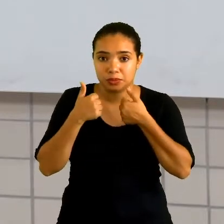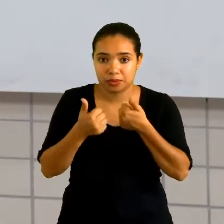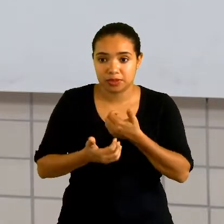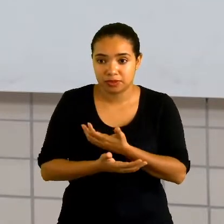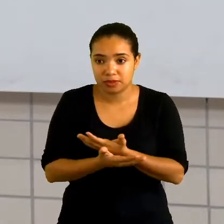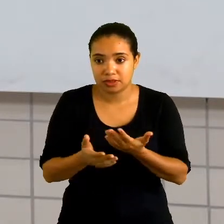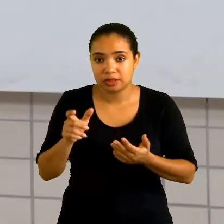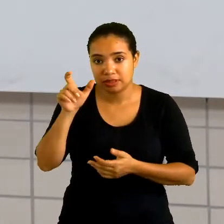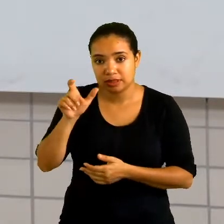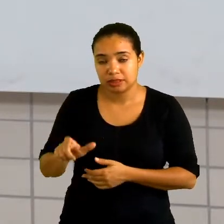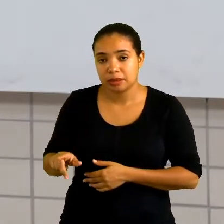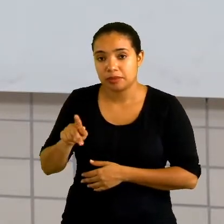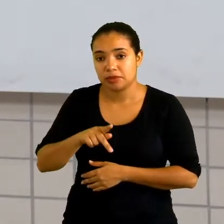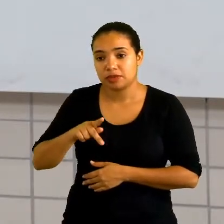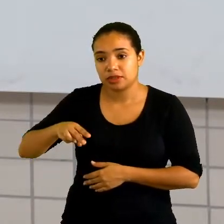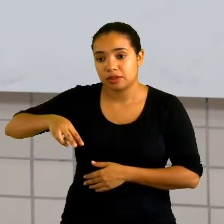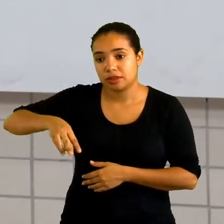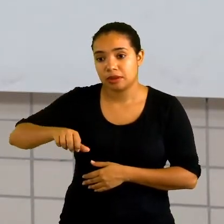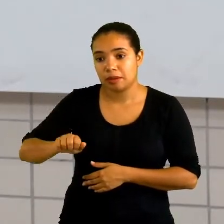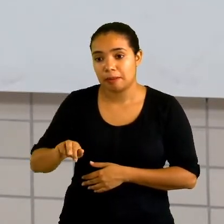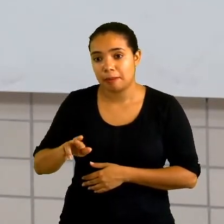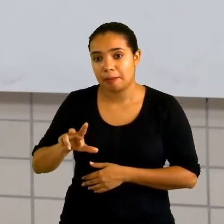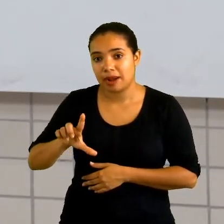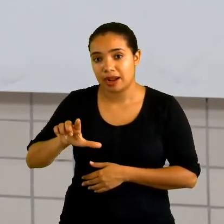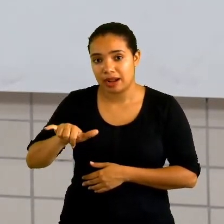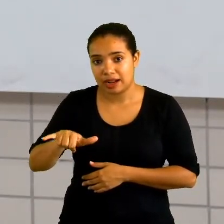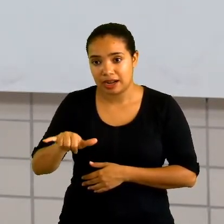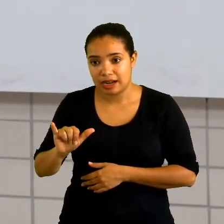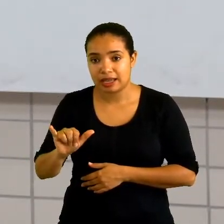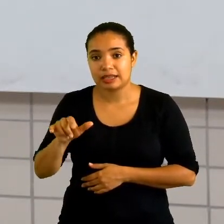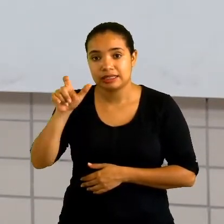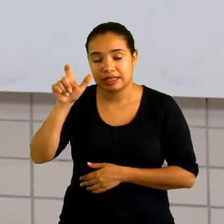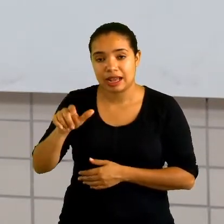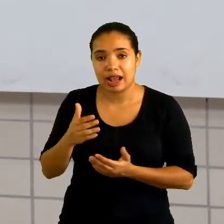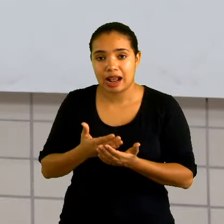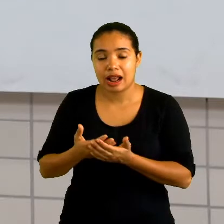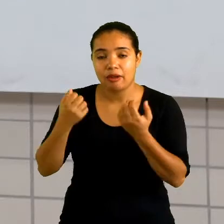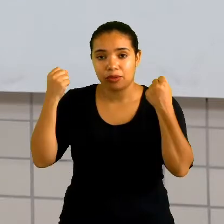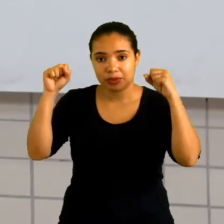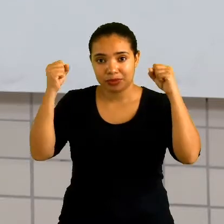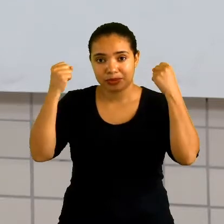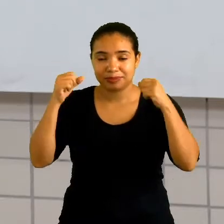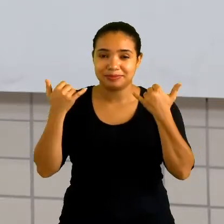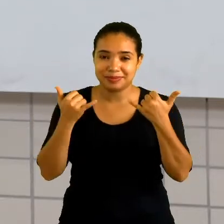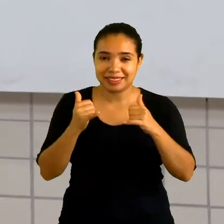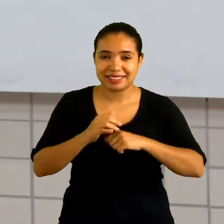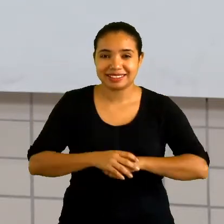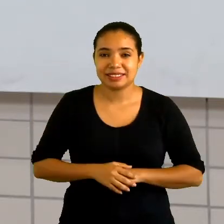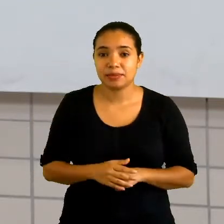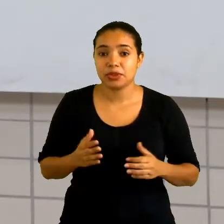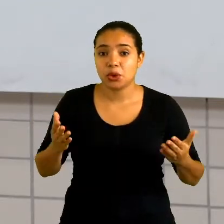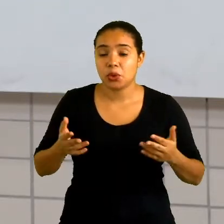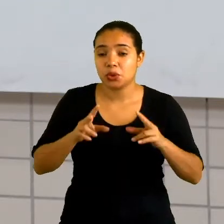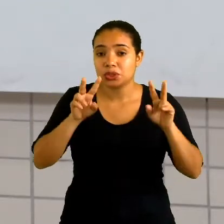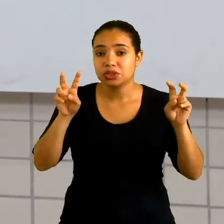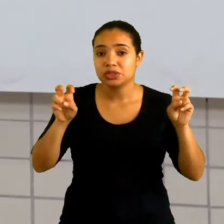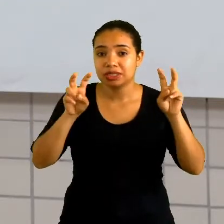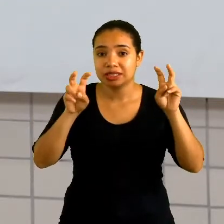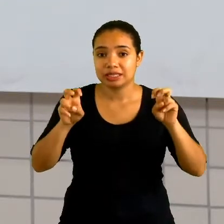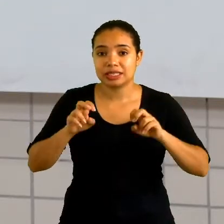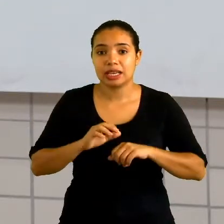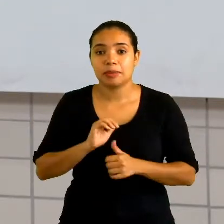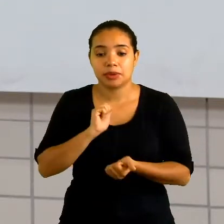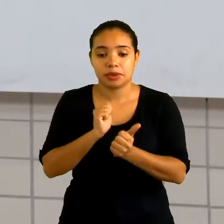Sou o professor Marley, estou aqui com vocês para mais uma aula de educação física, beleza? Hoje vamos falar sobre os